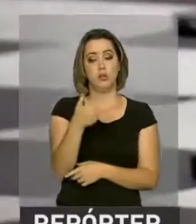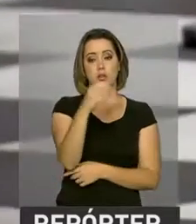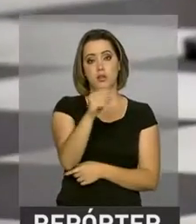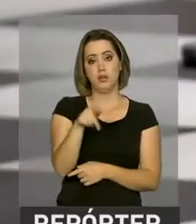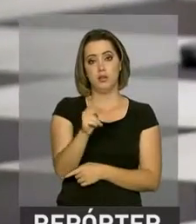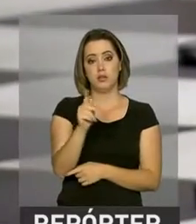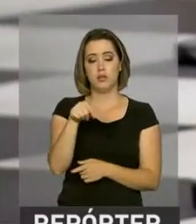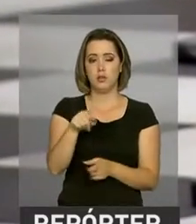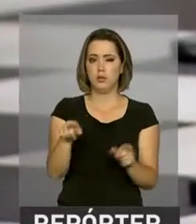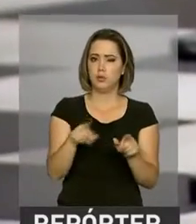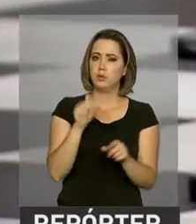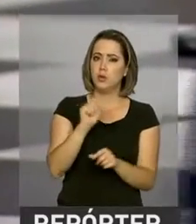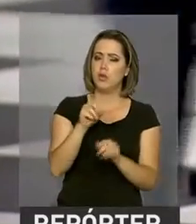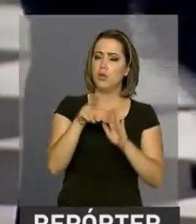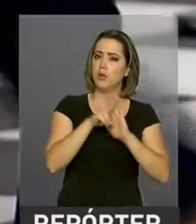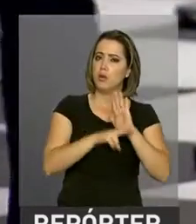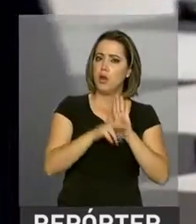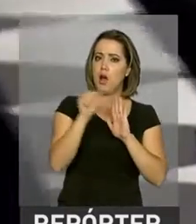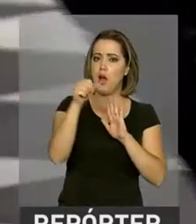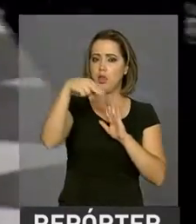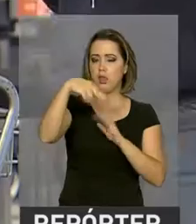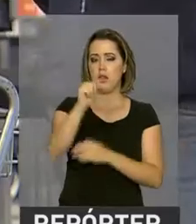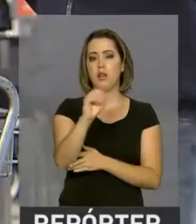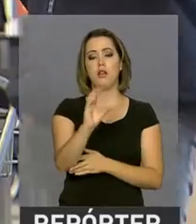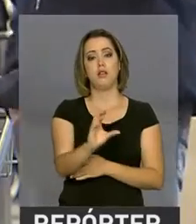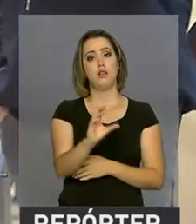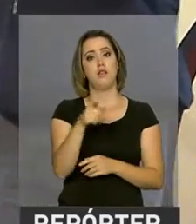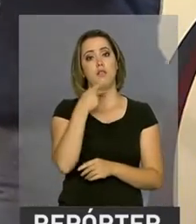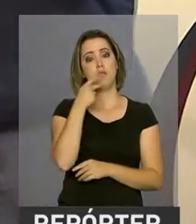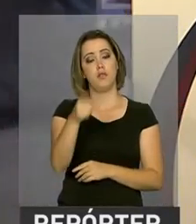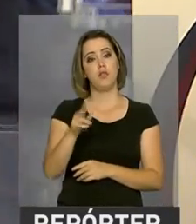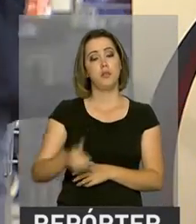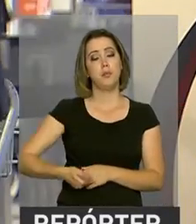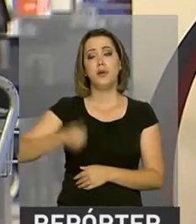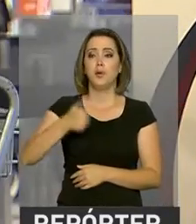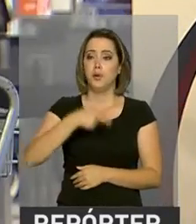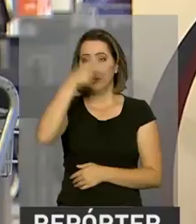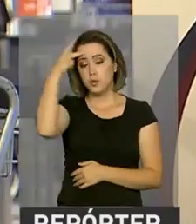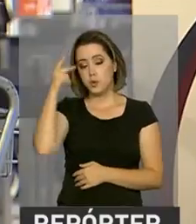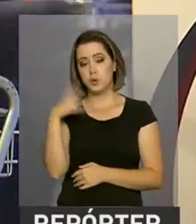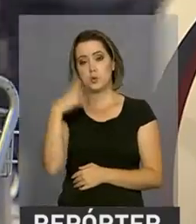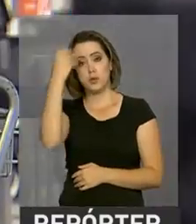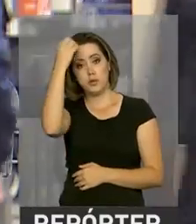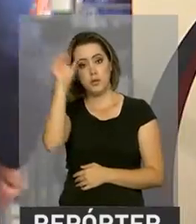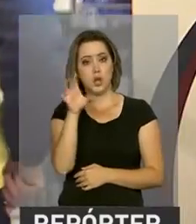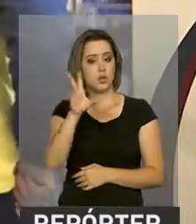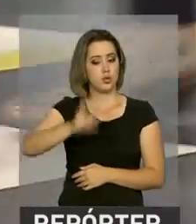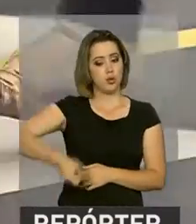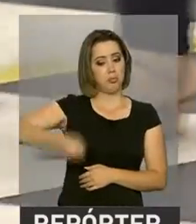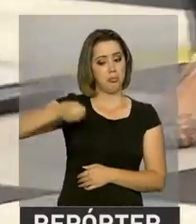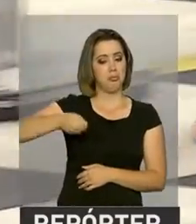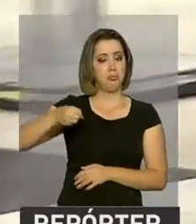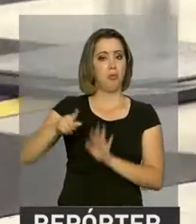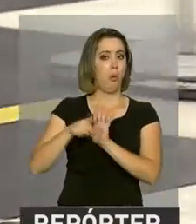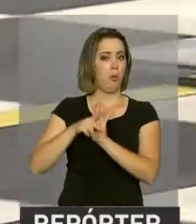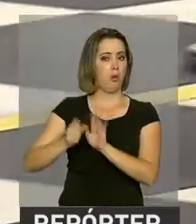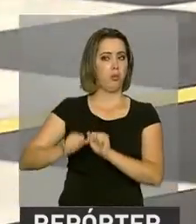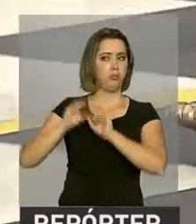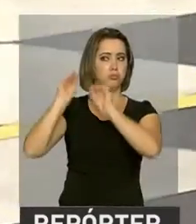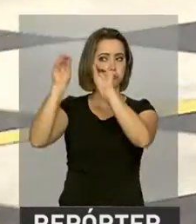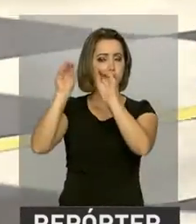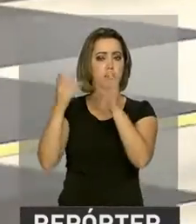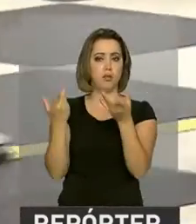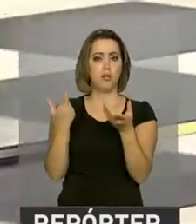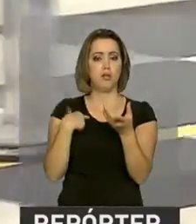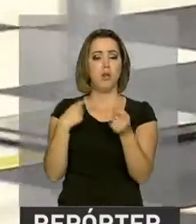Aviação Civil, essa alteração vai beneficiar quem viaja apenas com a bagagem de mão. Outra novidade é o direito de desistência da